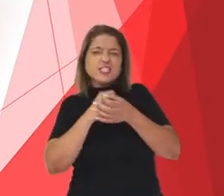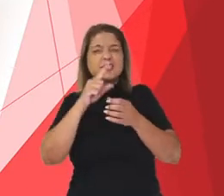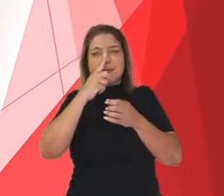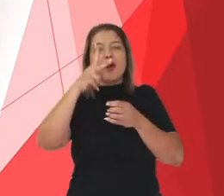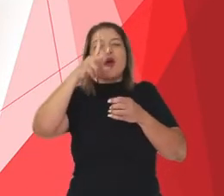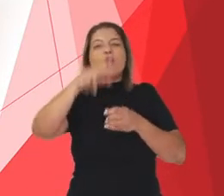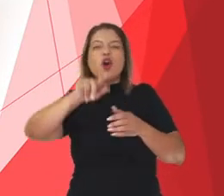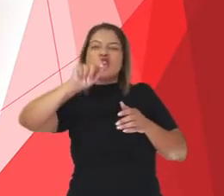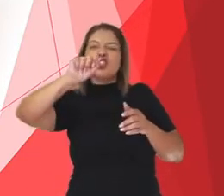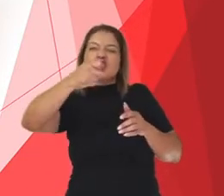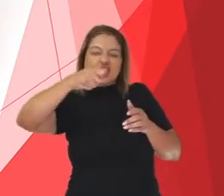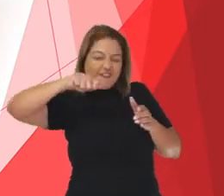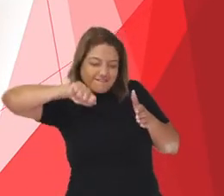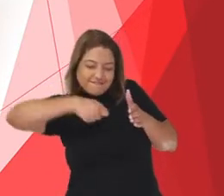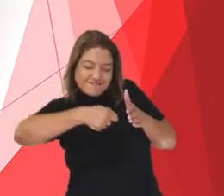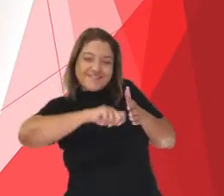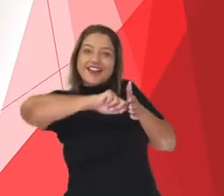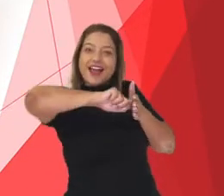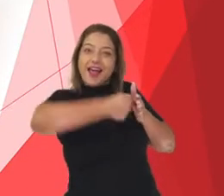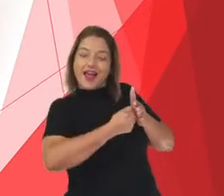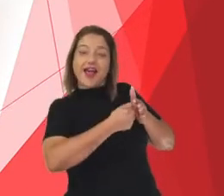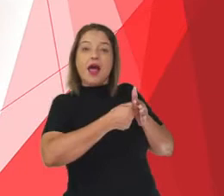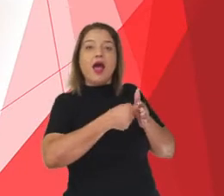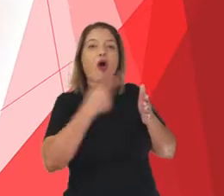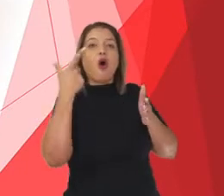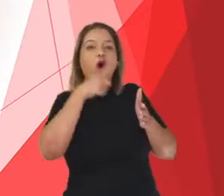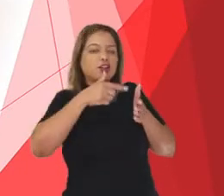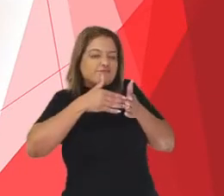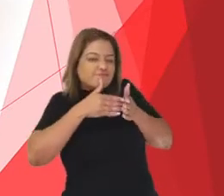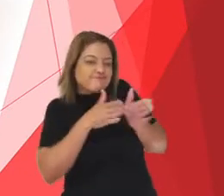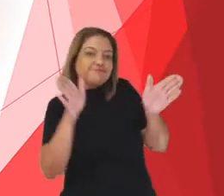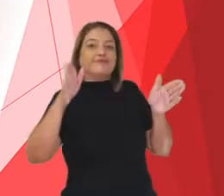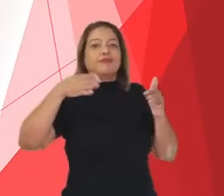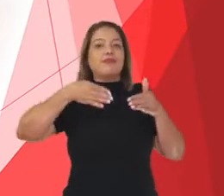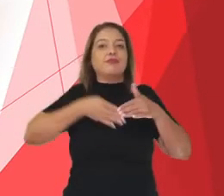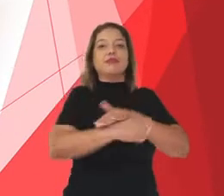se encaixa na fechadura, o que facilita sua entrada.